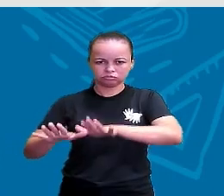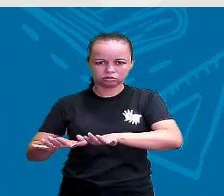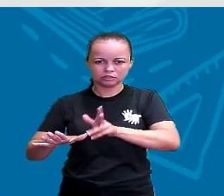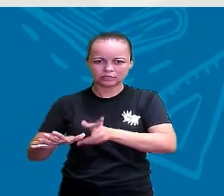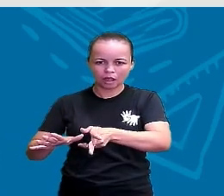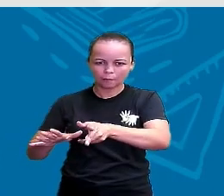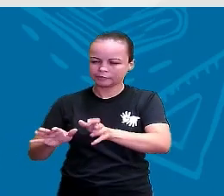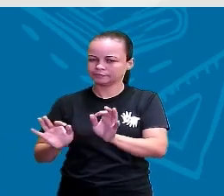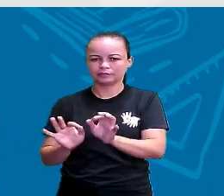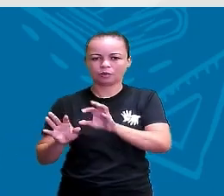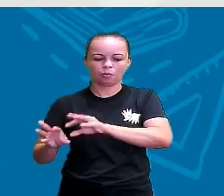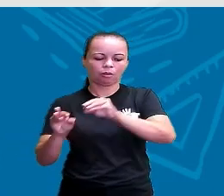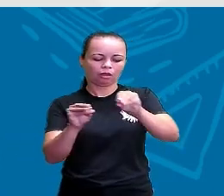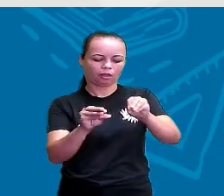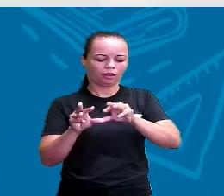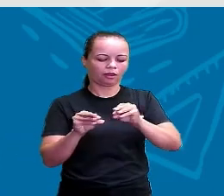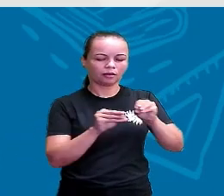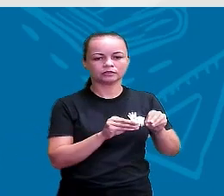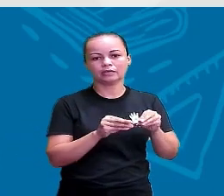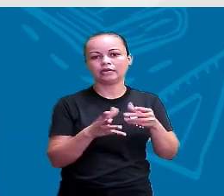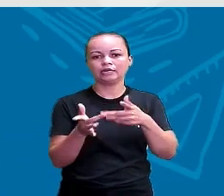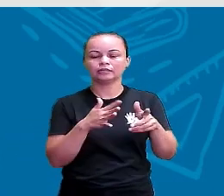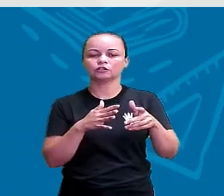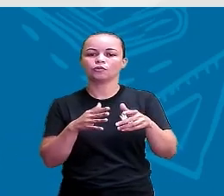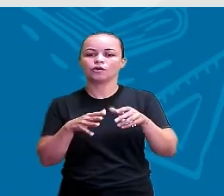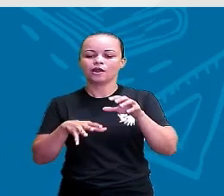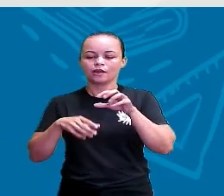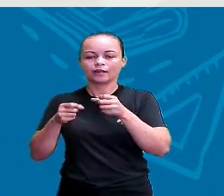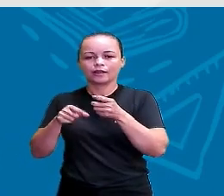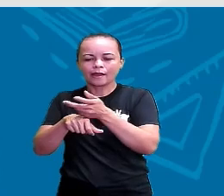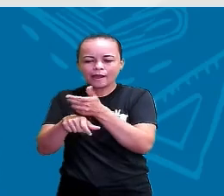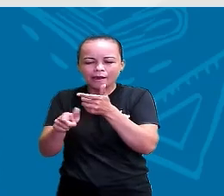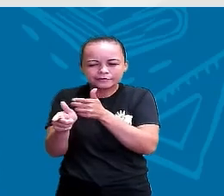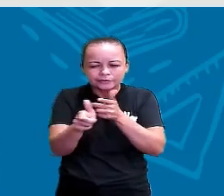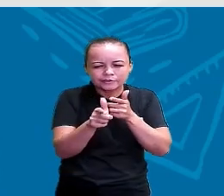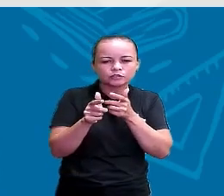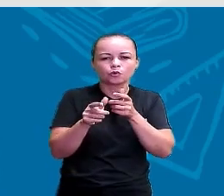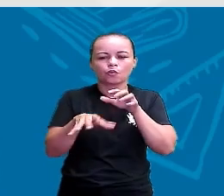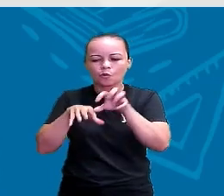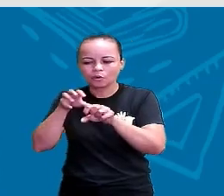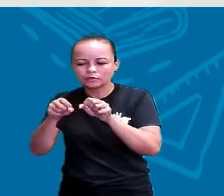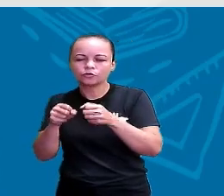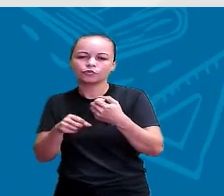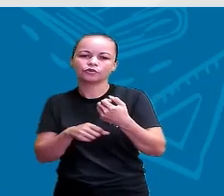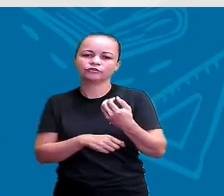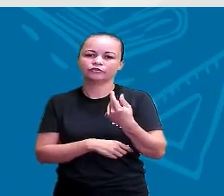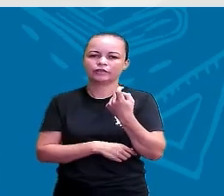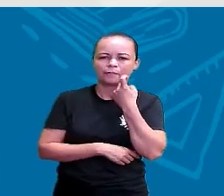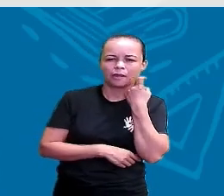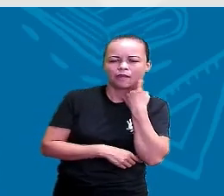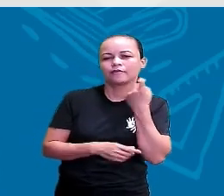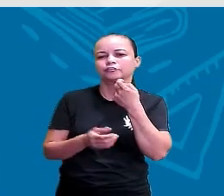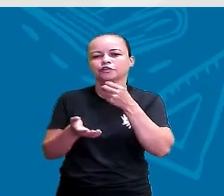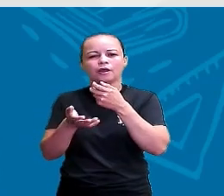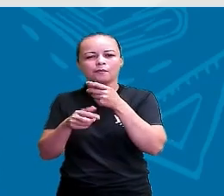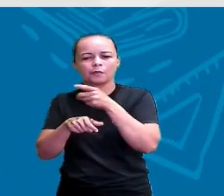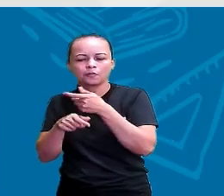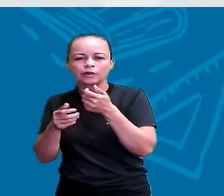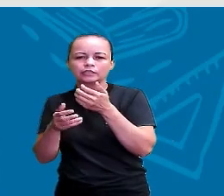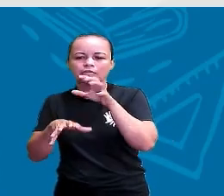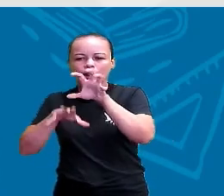nômades são do tipo caçador-coletores, ou seja, vivem da caça, da pesca e da coleta de alimentos.